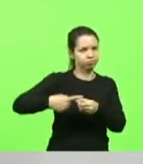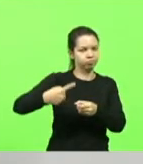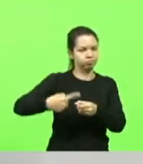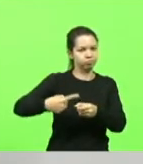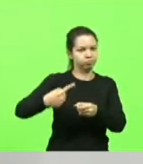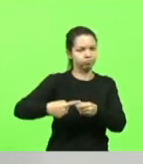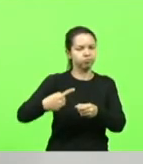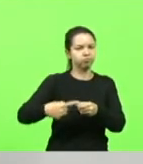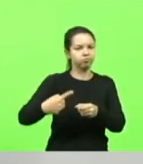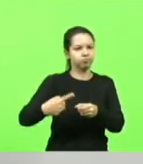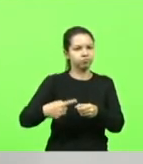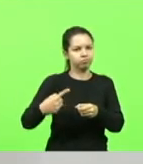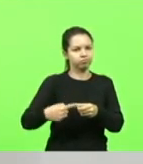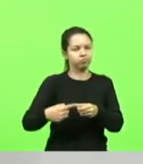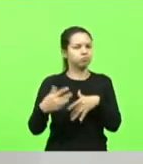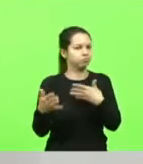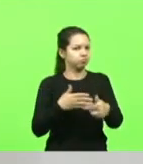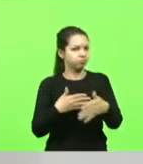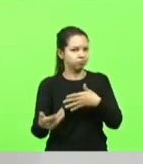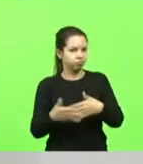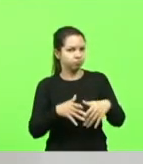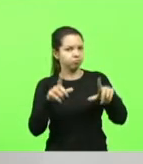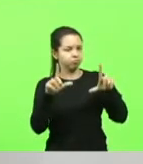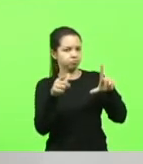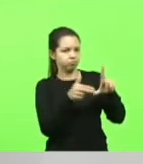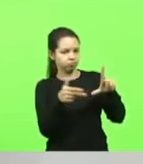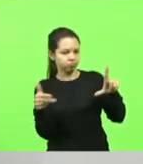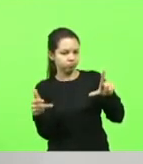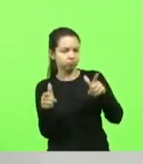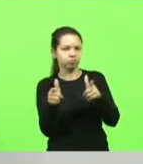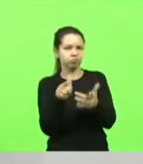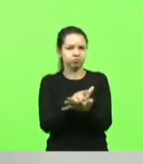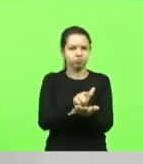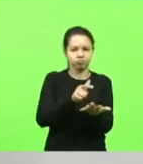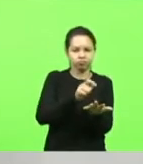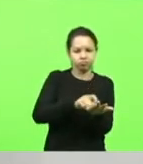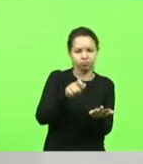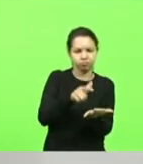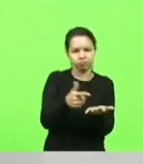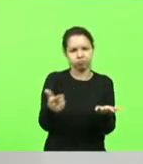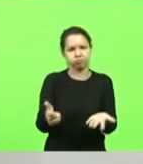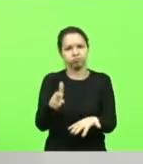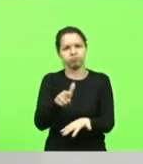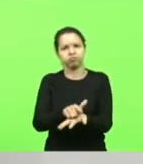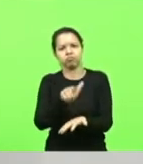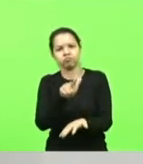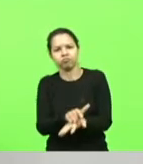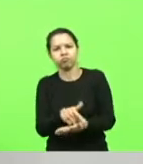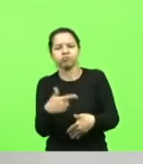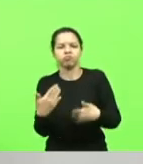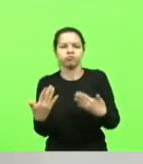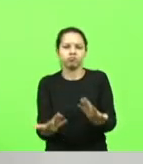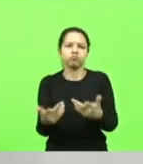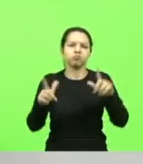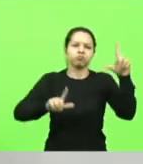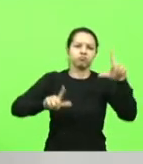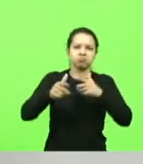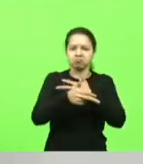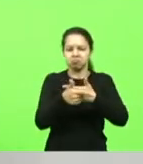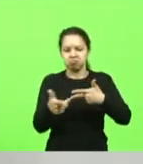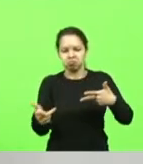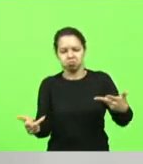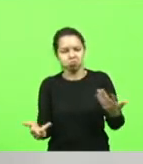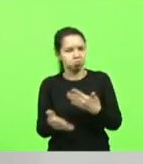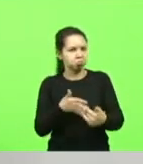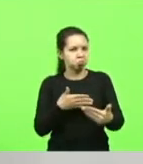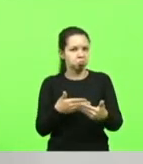Tanto seja ela a imprensa escrita, seja a imprensa digital, seja por televisão, por jornais.